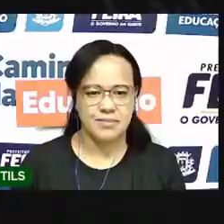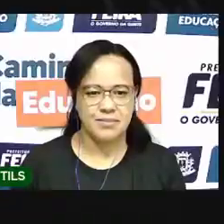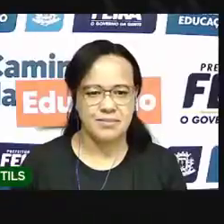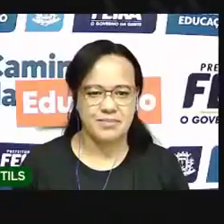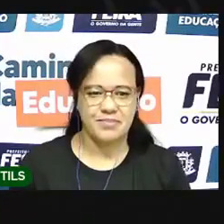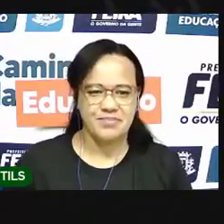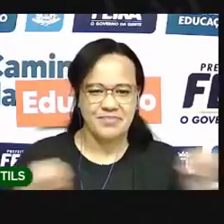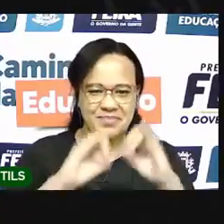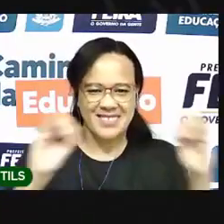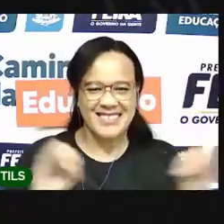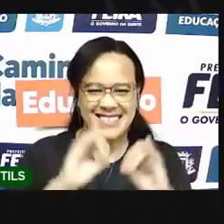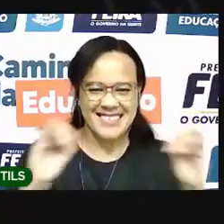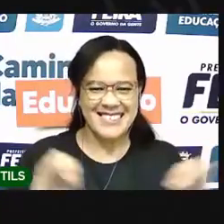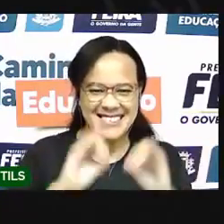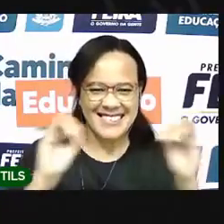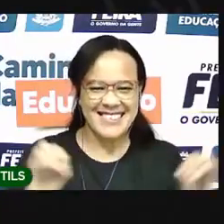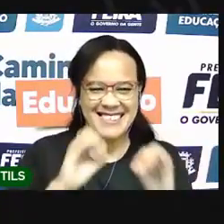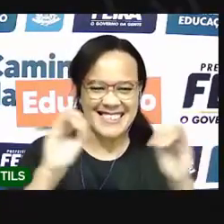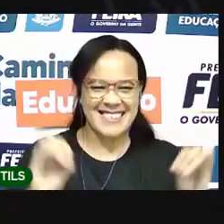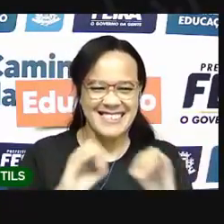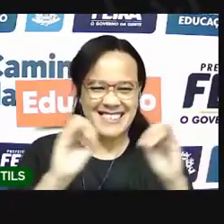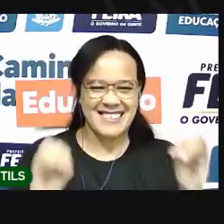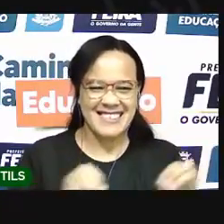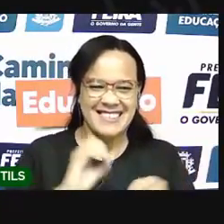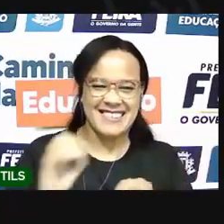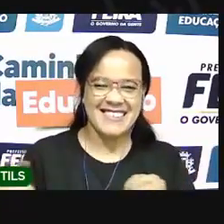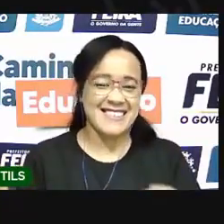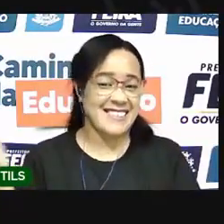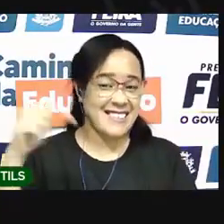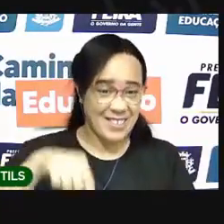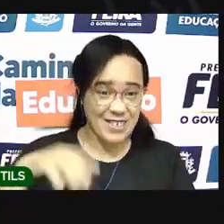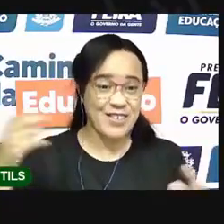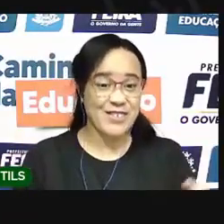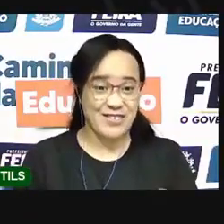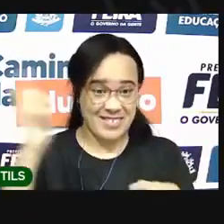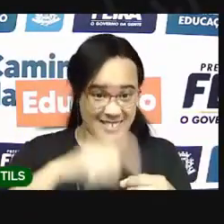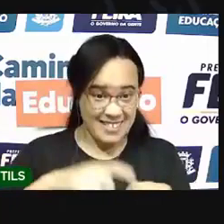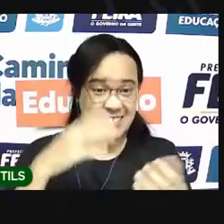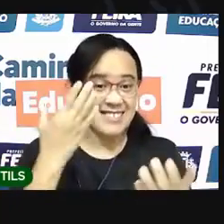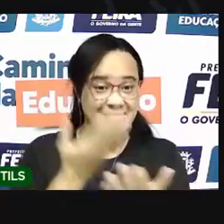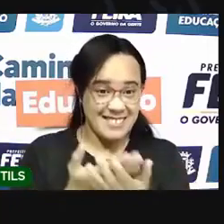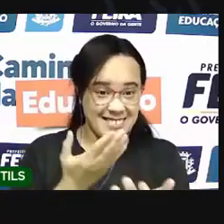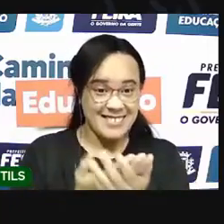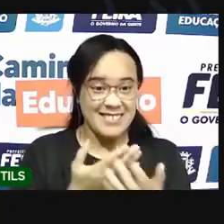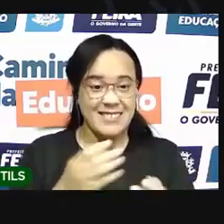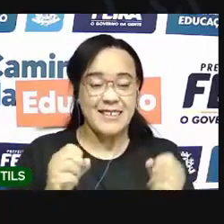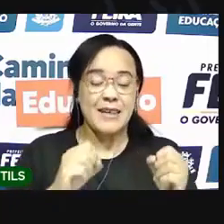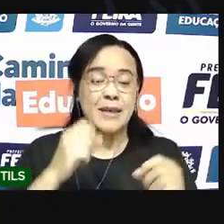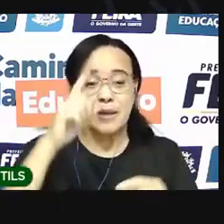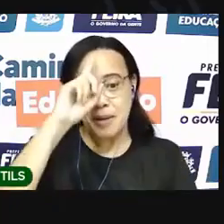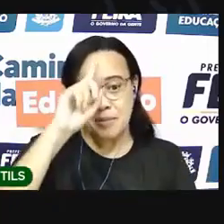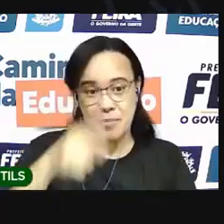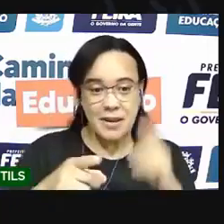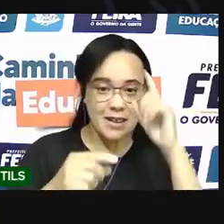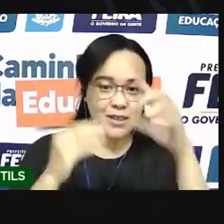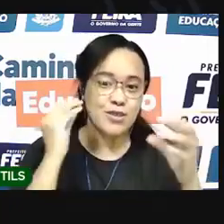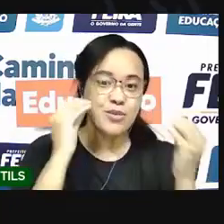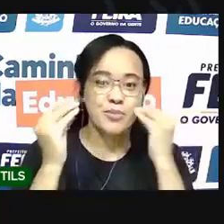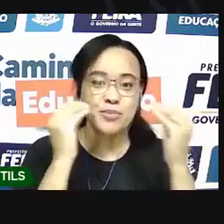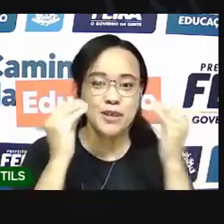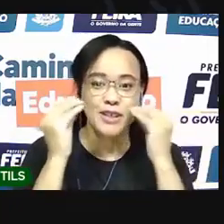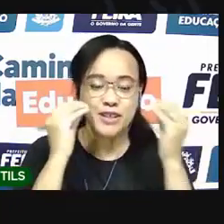Olá, olá! Eu já cheguei e mando agora um beijinho